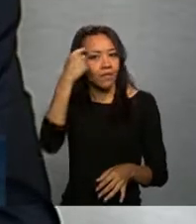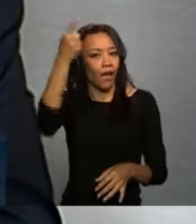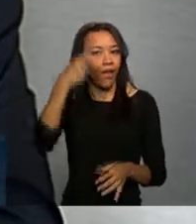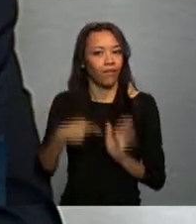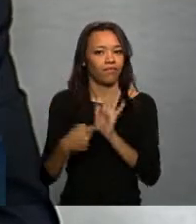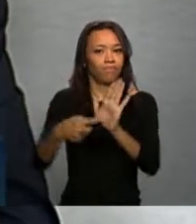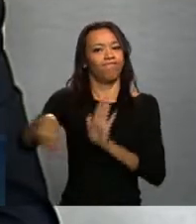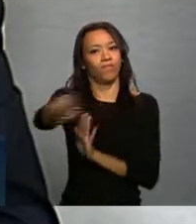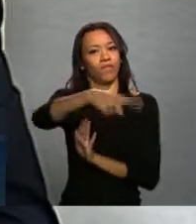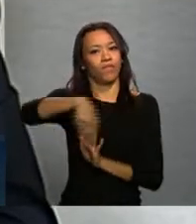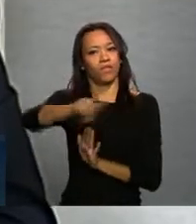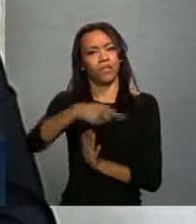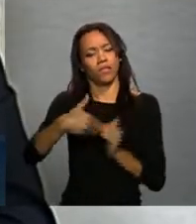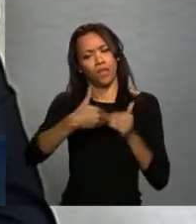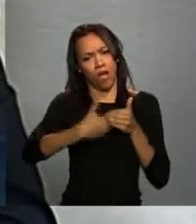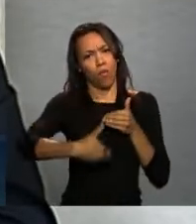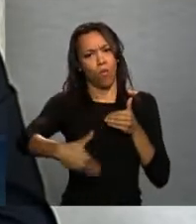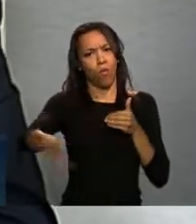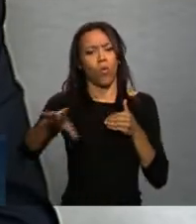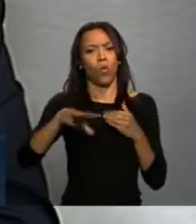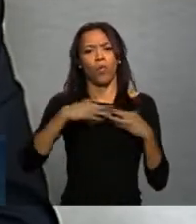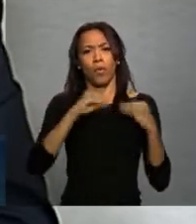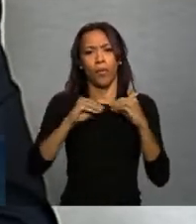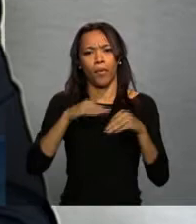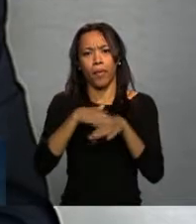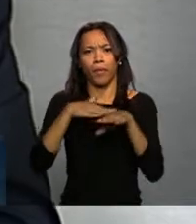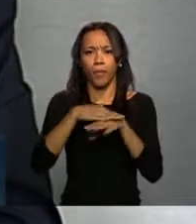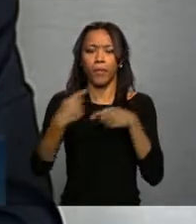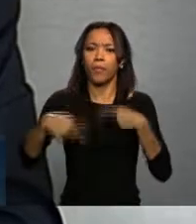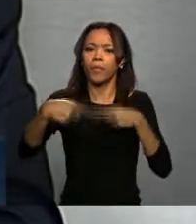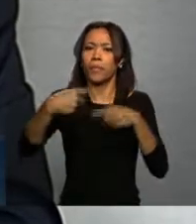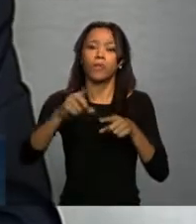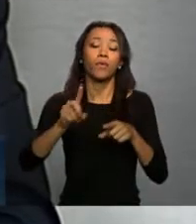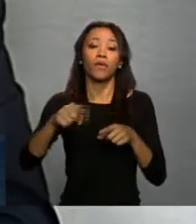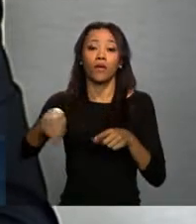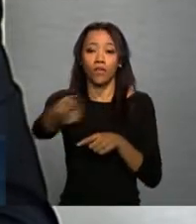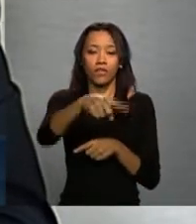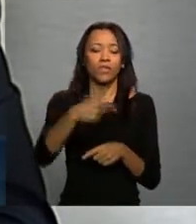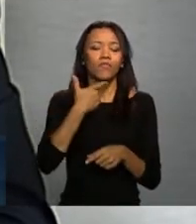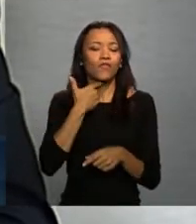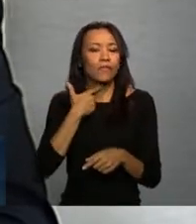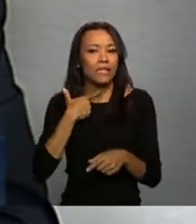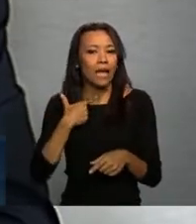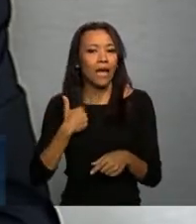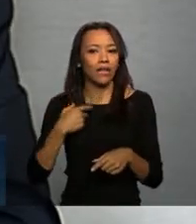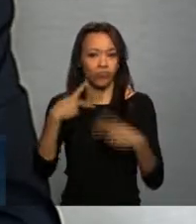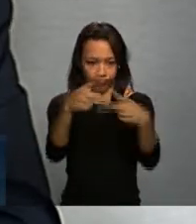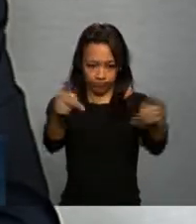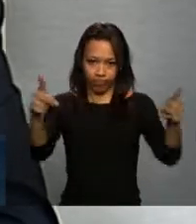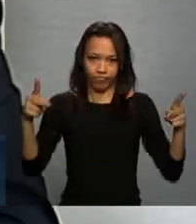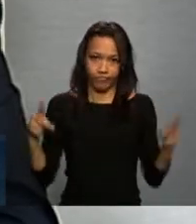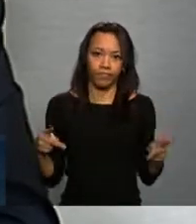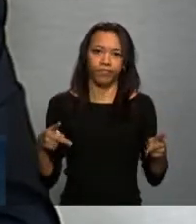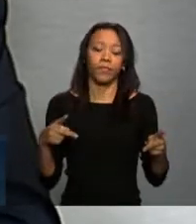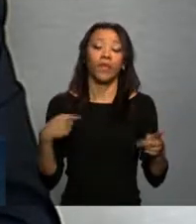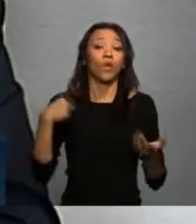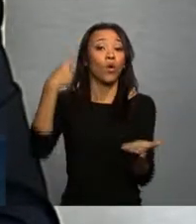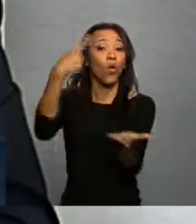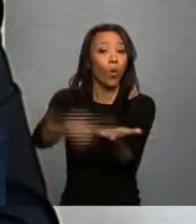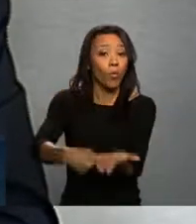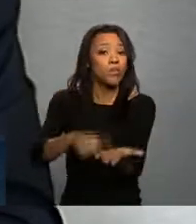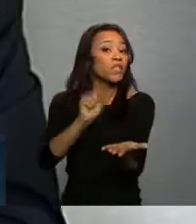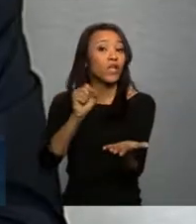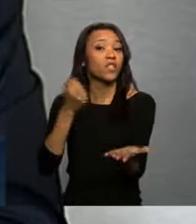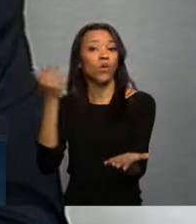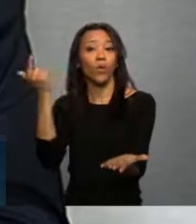que ao longo das nossas discussões, a mesma vontade, o mesmo compromisso de acertar